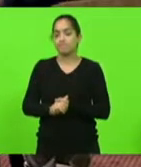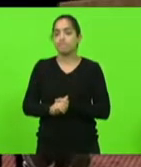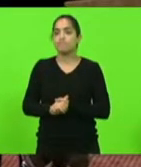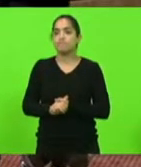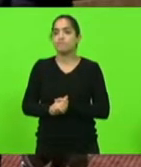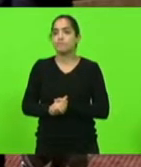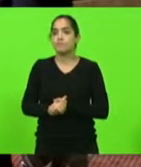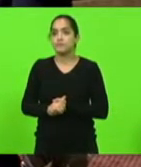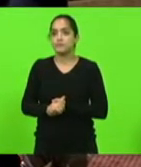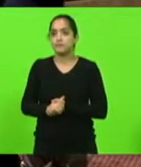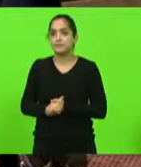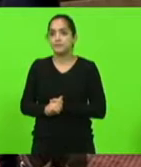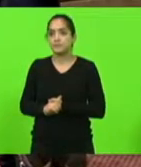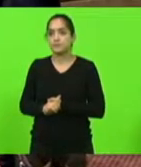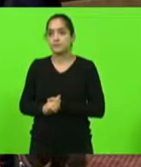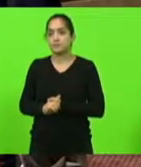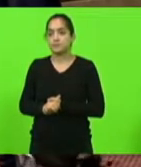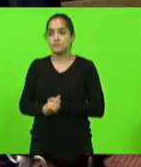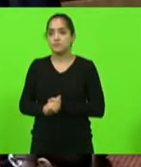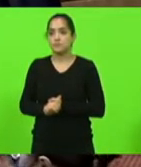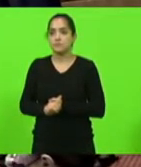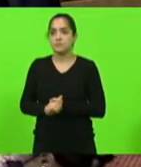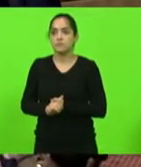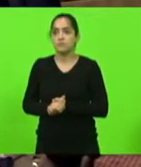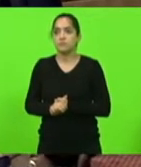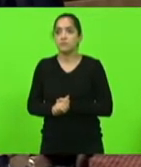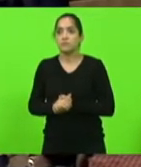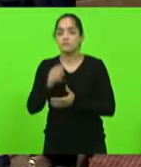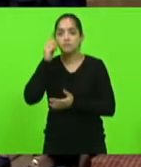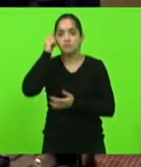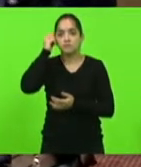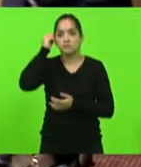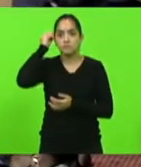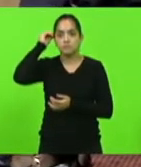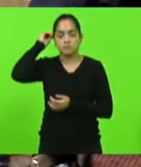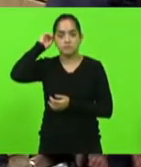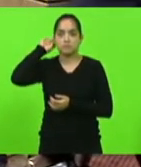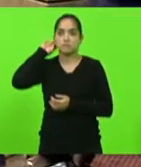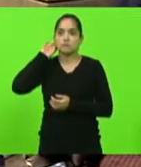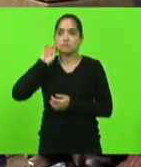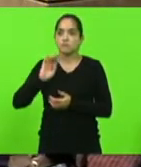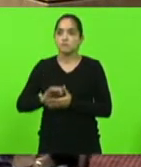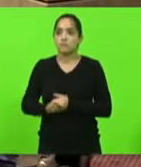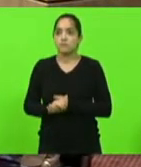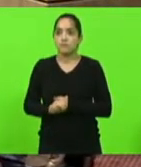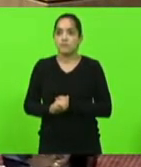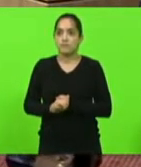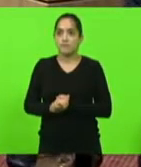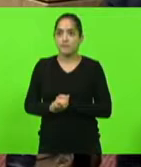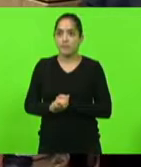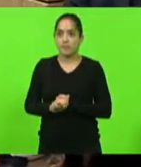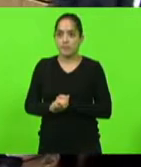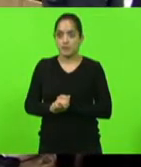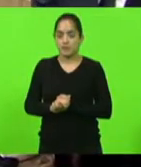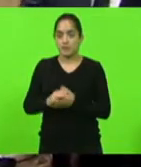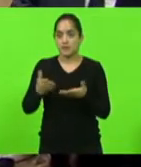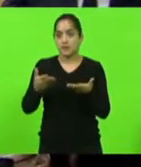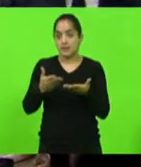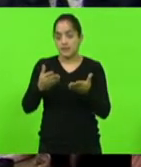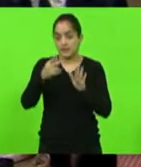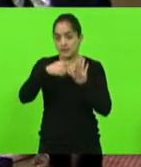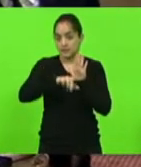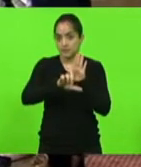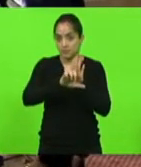Presidente. Para discutir a matéria com a palavra o deputado Bruno Souza na sequência, deputado Queno de Nunes. O projeto do deputado